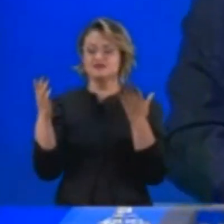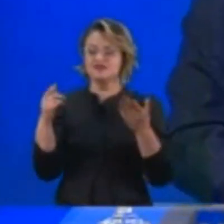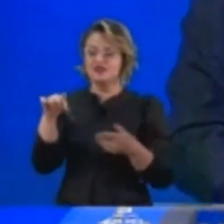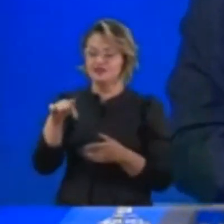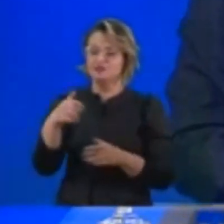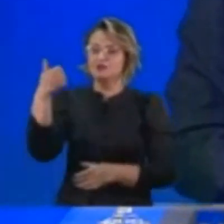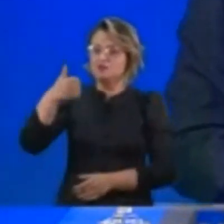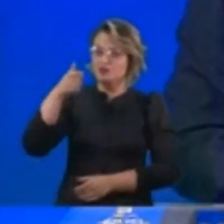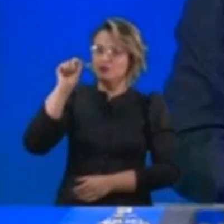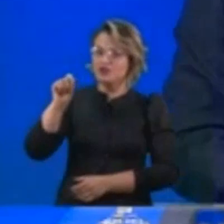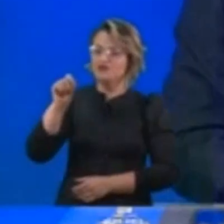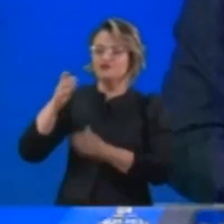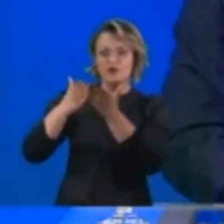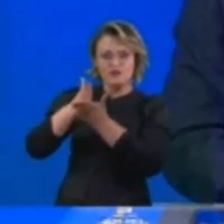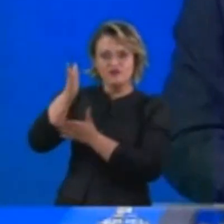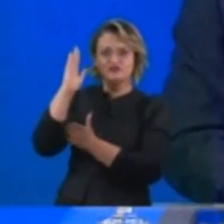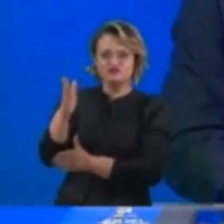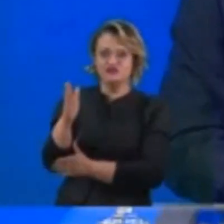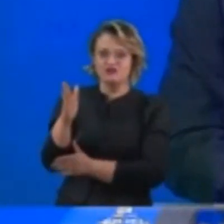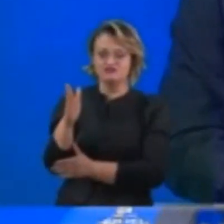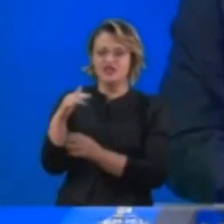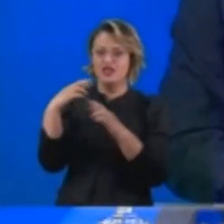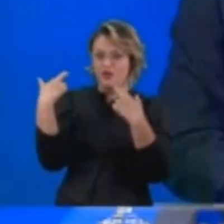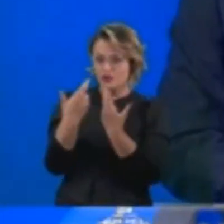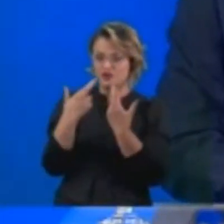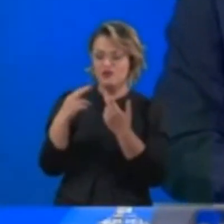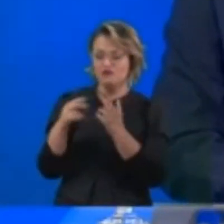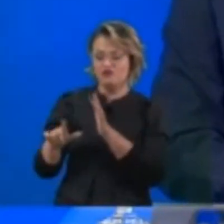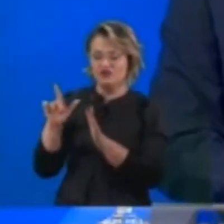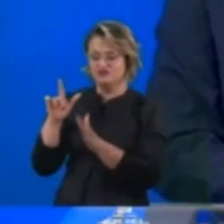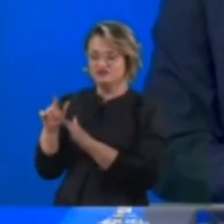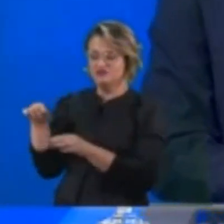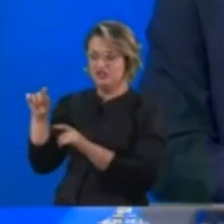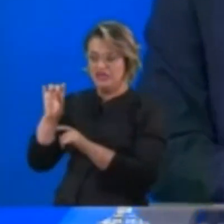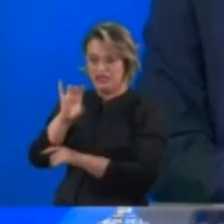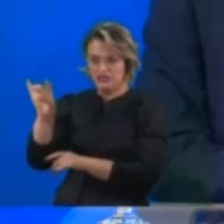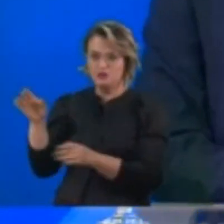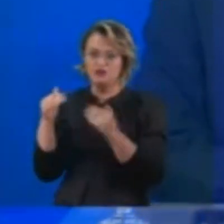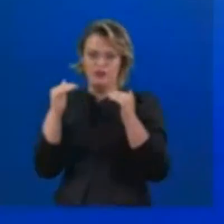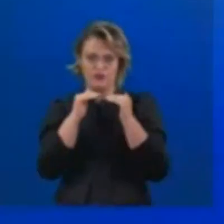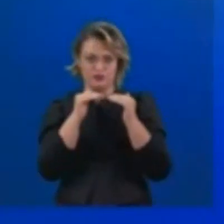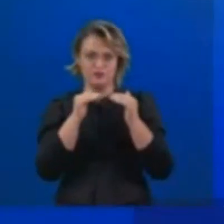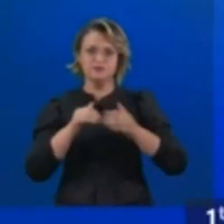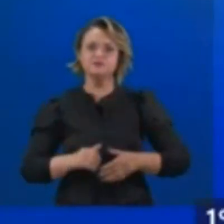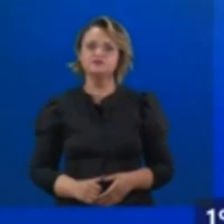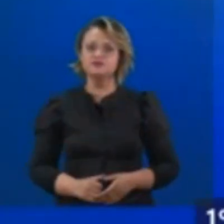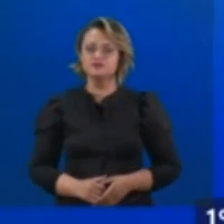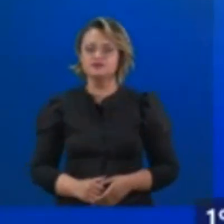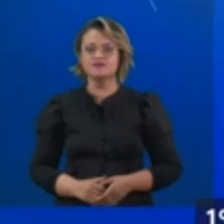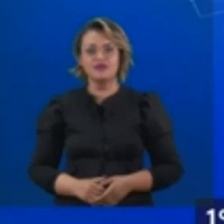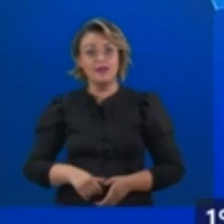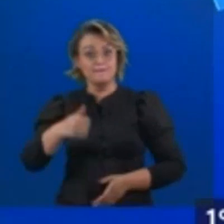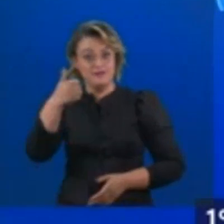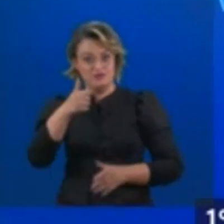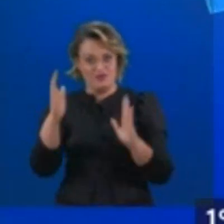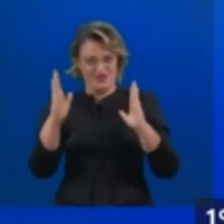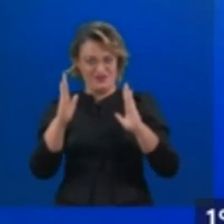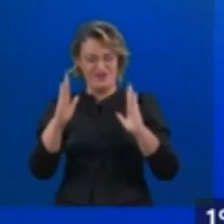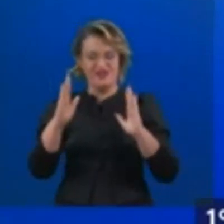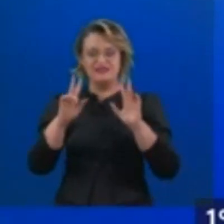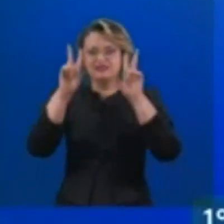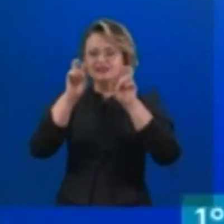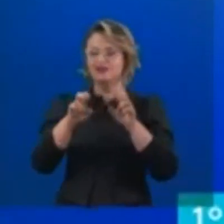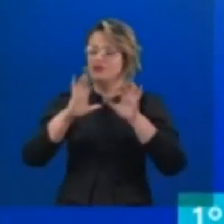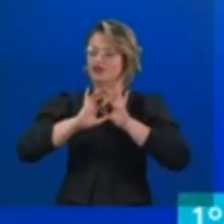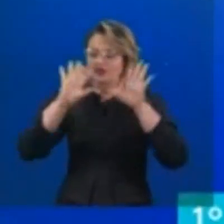bloco que foram aprovadas em reunião com a assessoria dos candidatos. Neste primeiro bloco, o tema